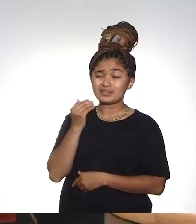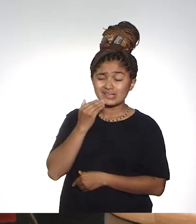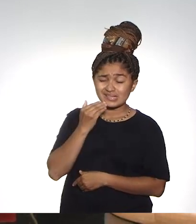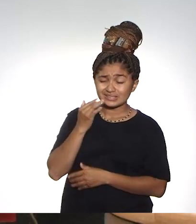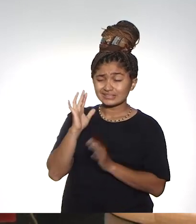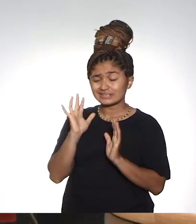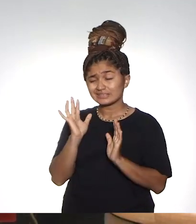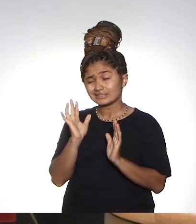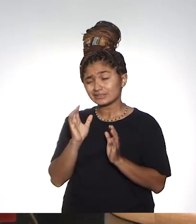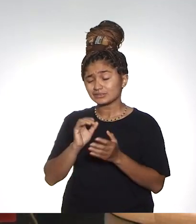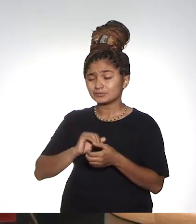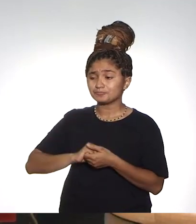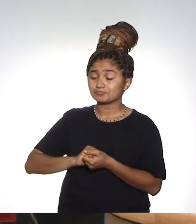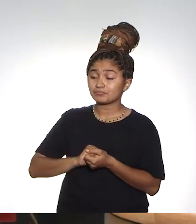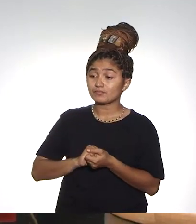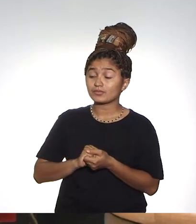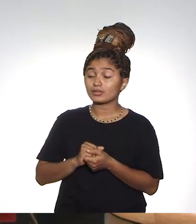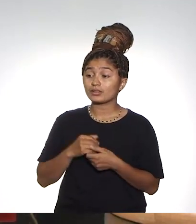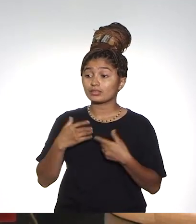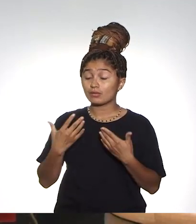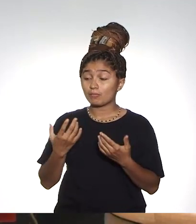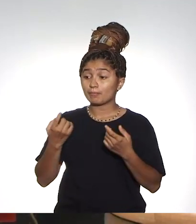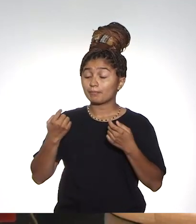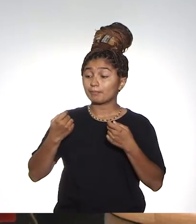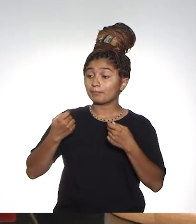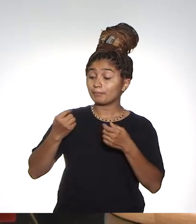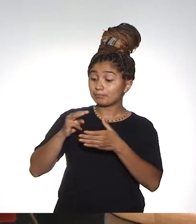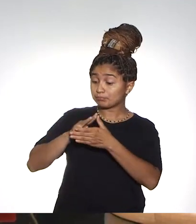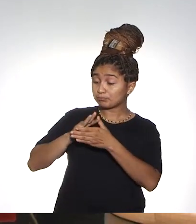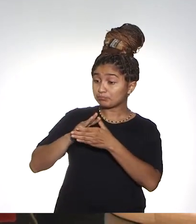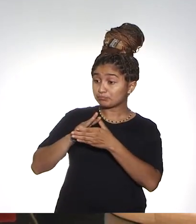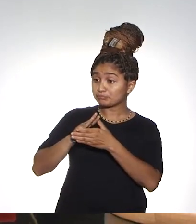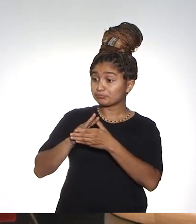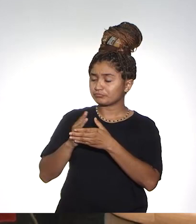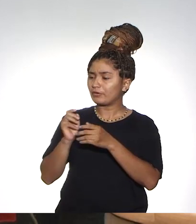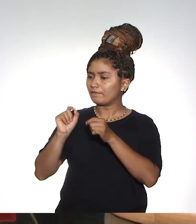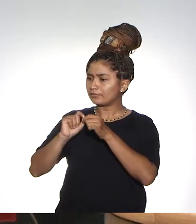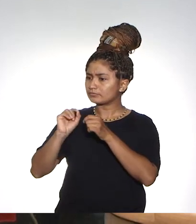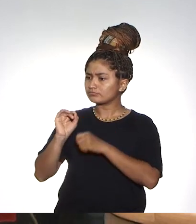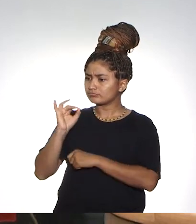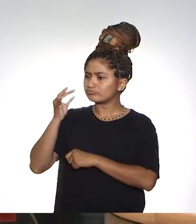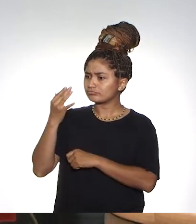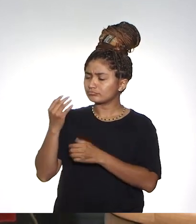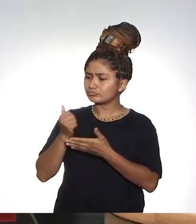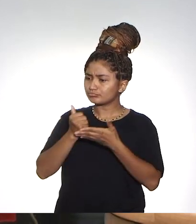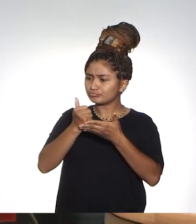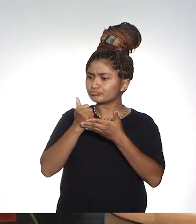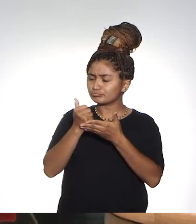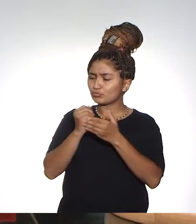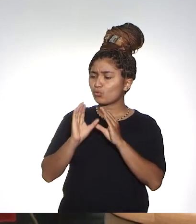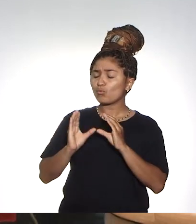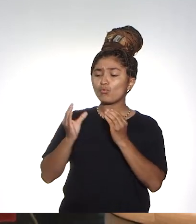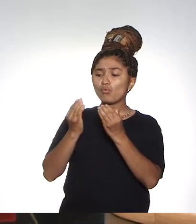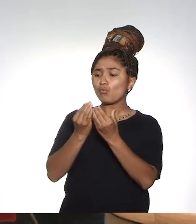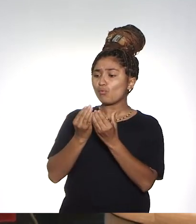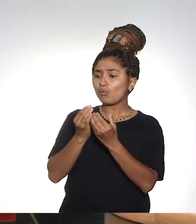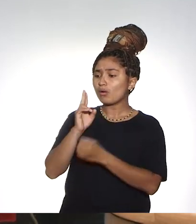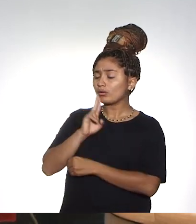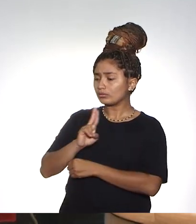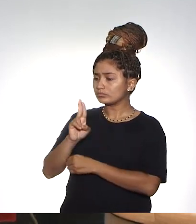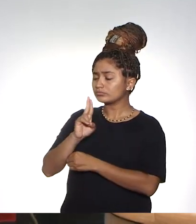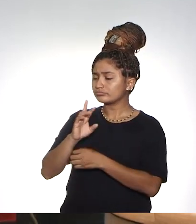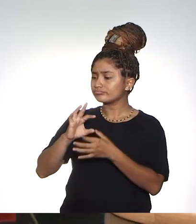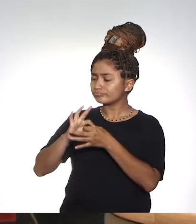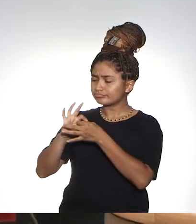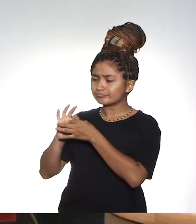comprometida ou passível de comprometimento. Por isso, a FRR vem executando algumas ações para auxiliar a comunidade universitária